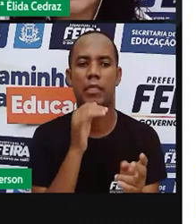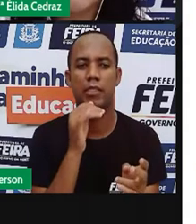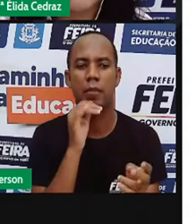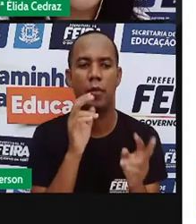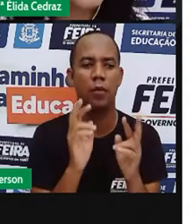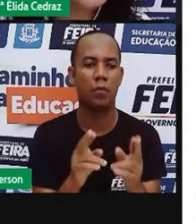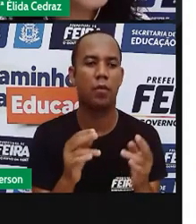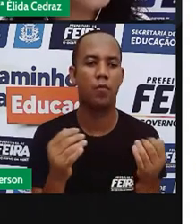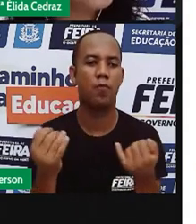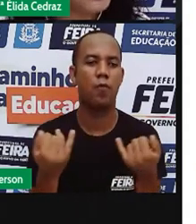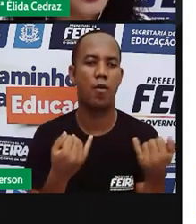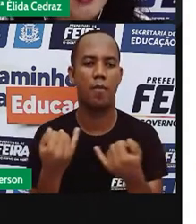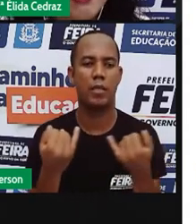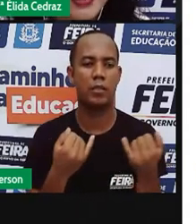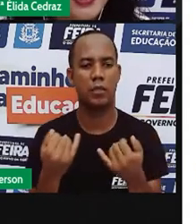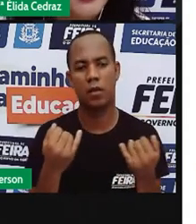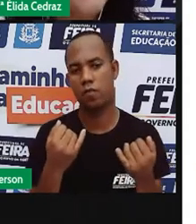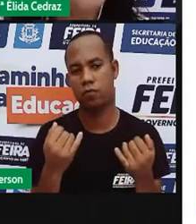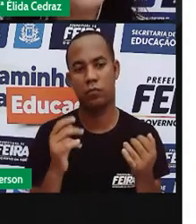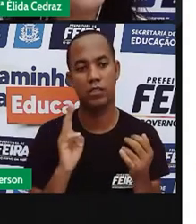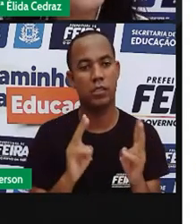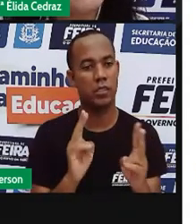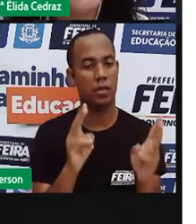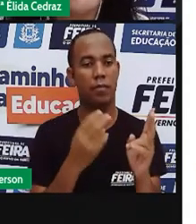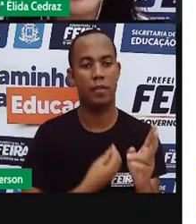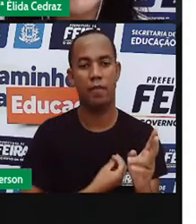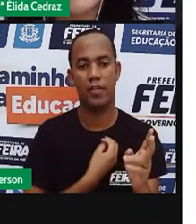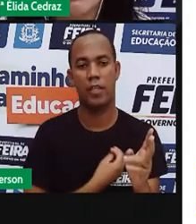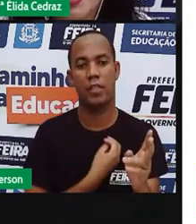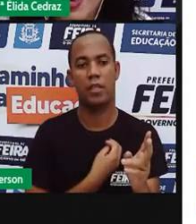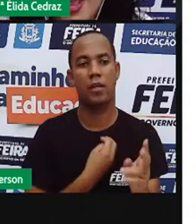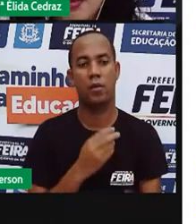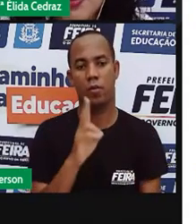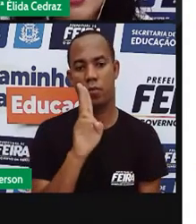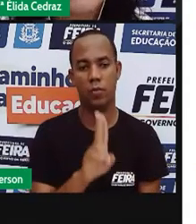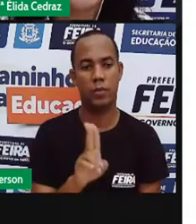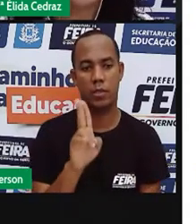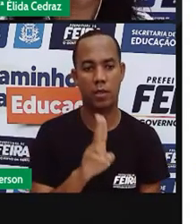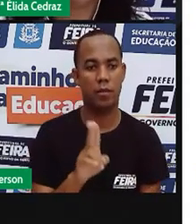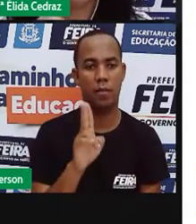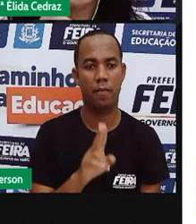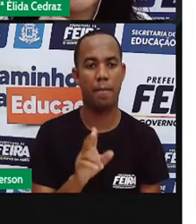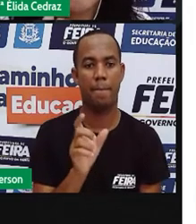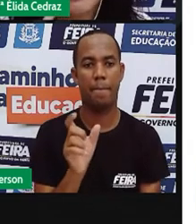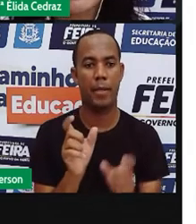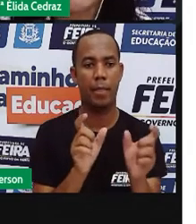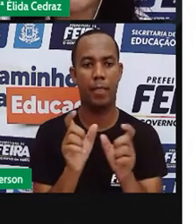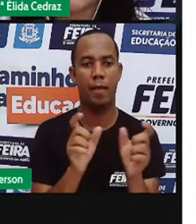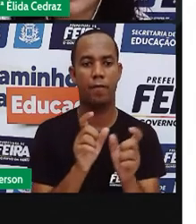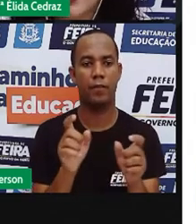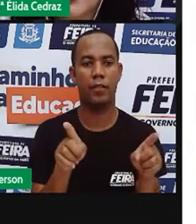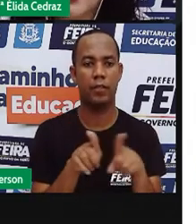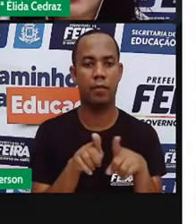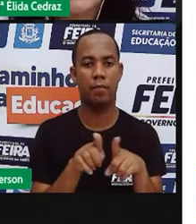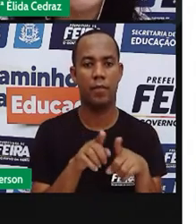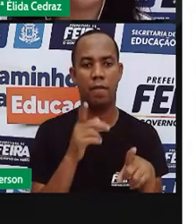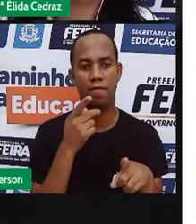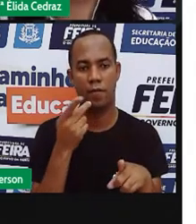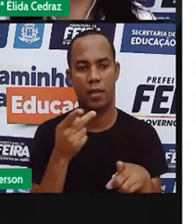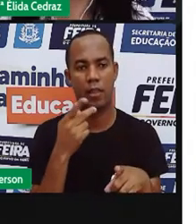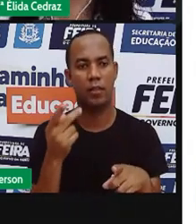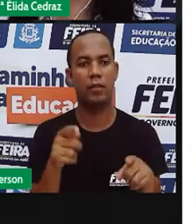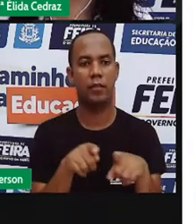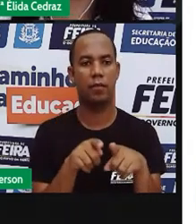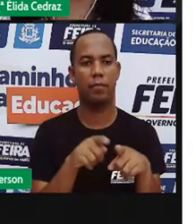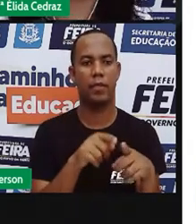utilizamos durante toda a vida. Porque nós vamos usar as palavras tanto na fala quanto na escrita